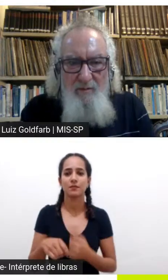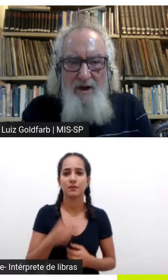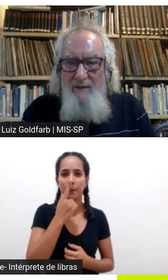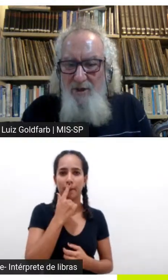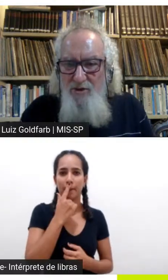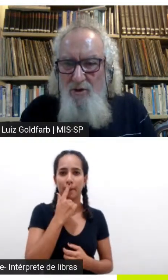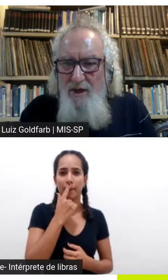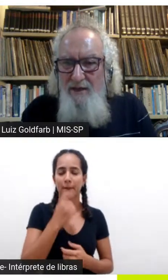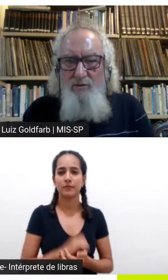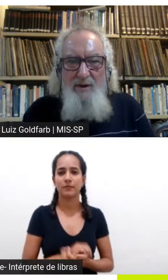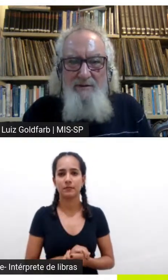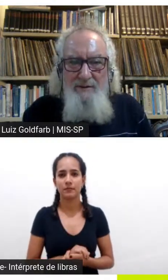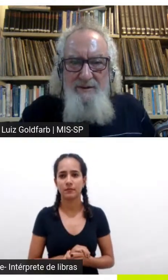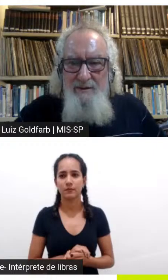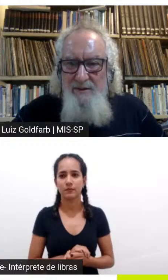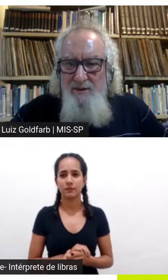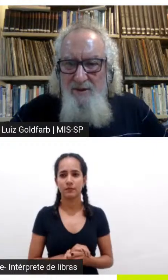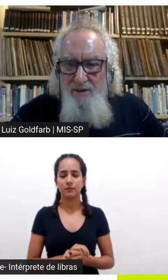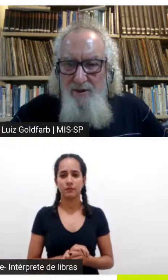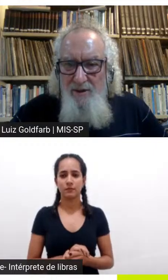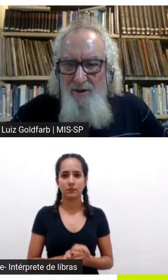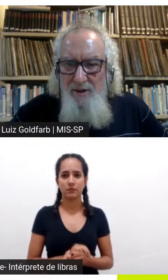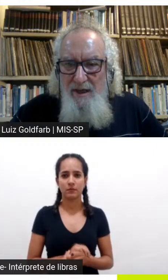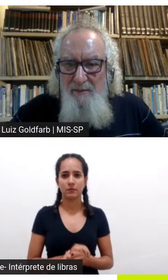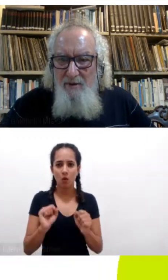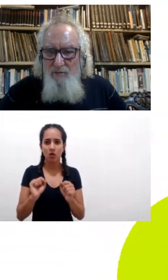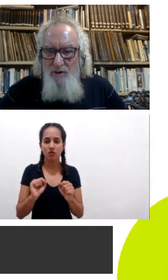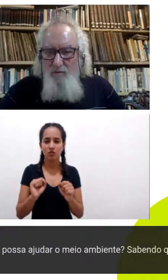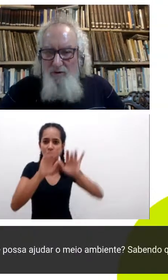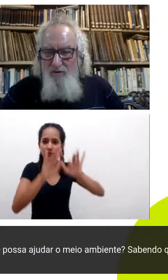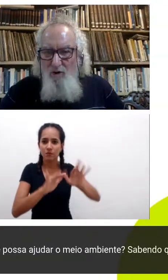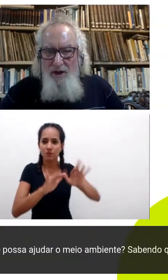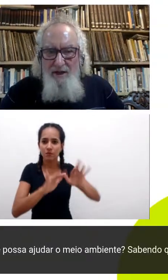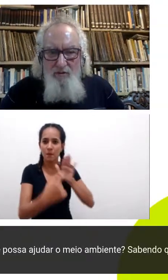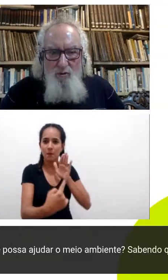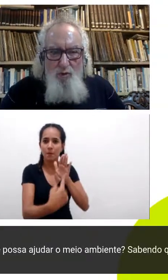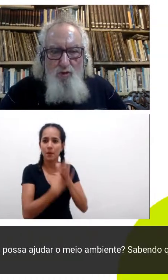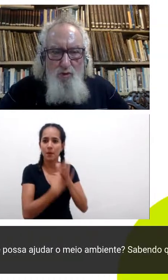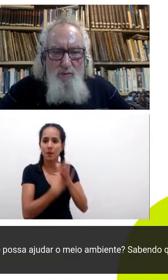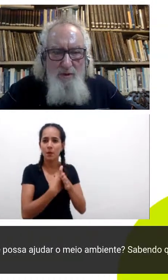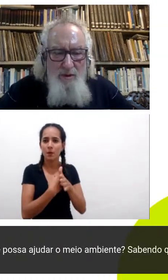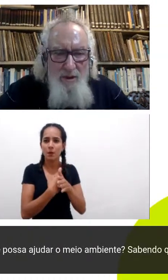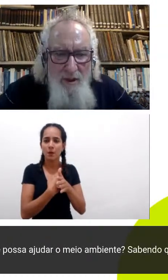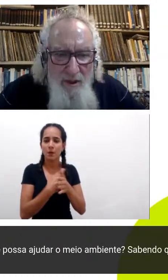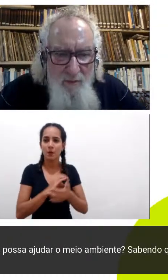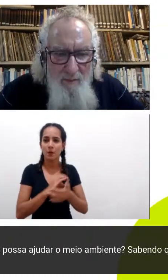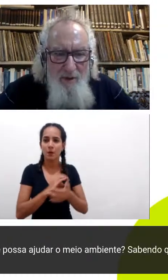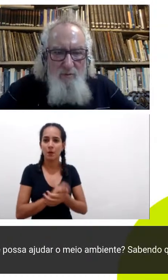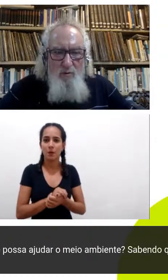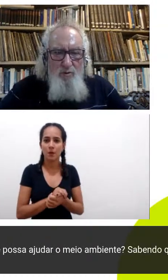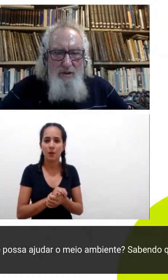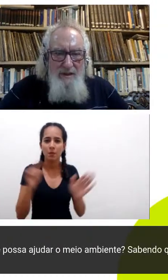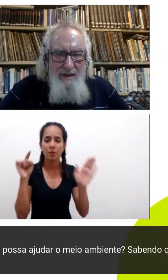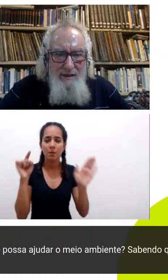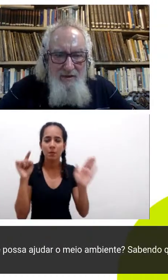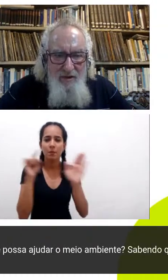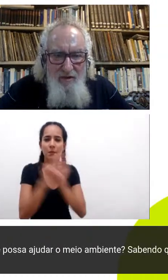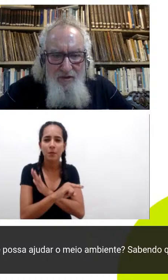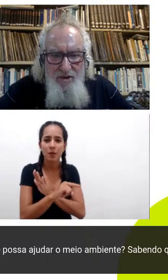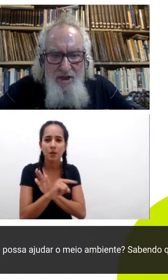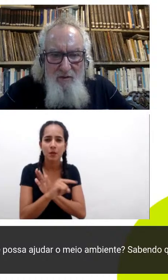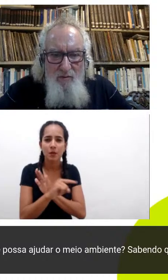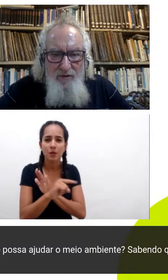vamos lá pode colocar é a pergunta do história em tudo uma pergunta